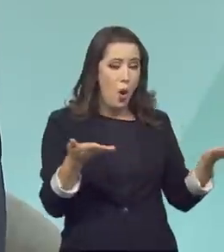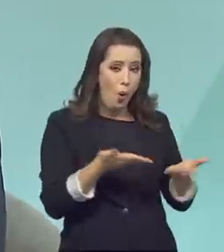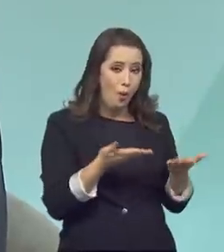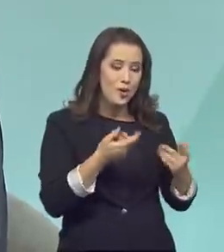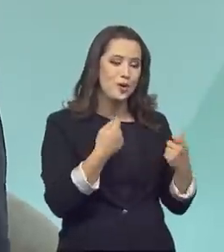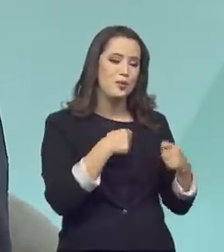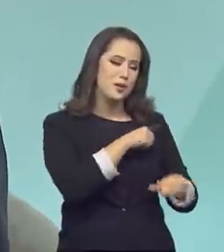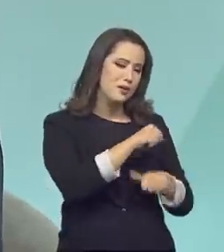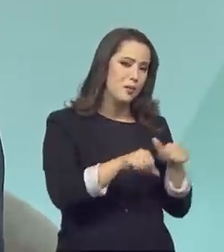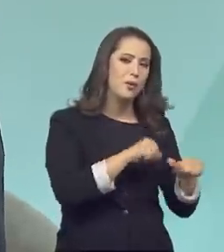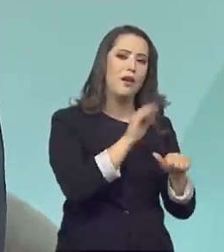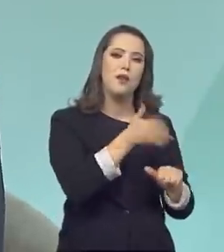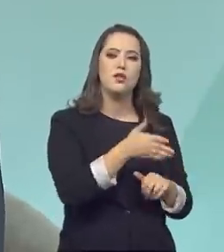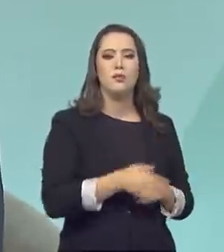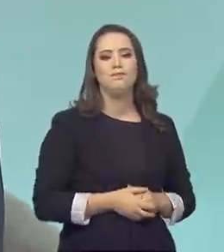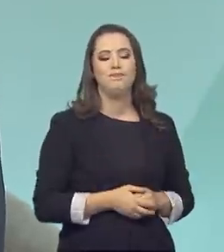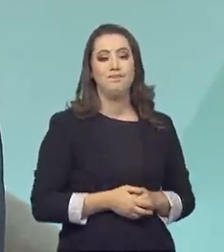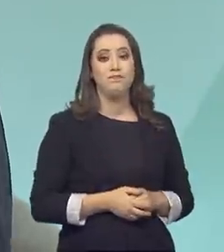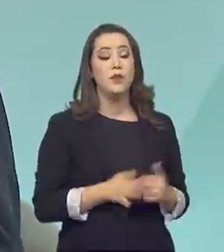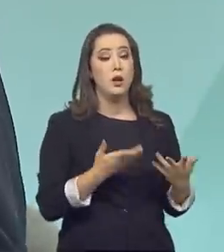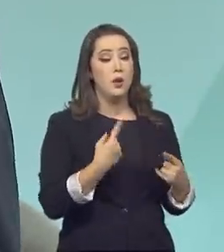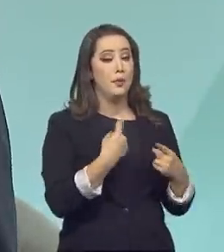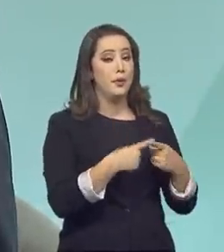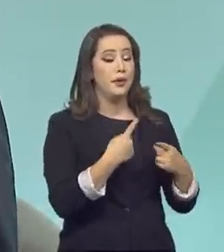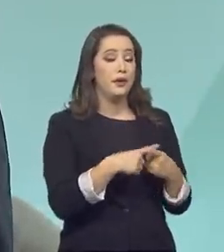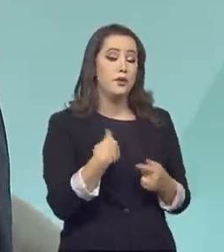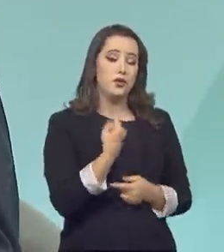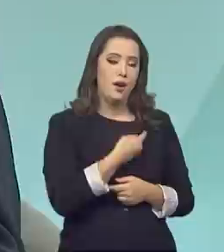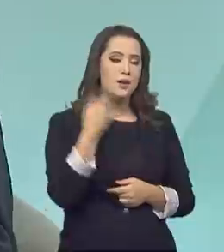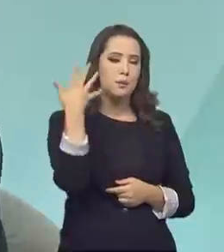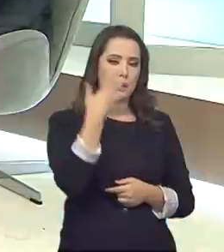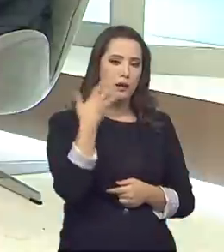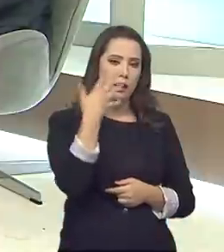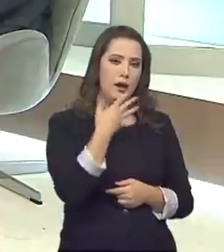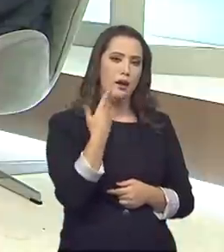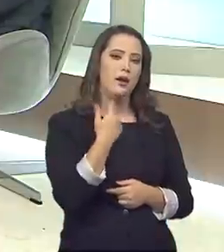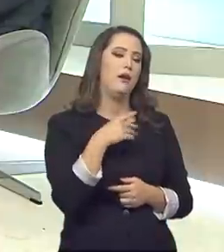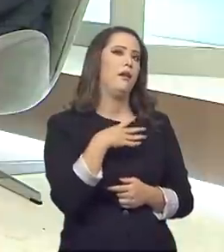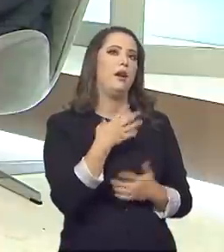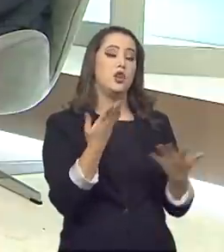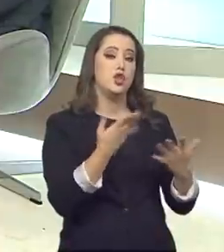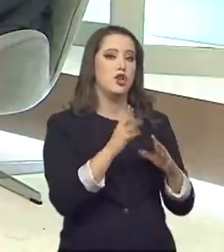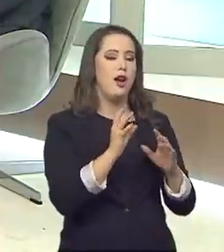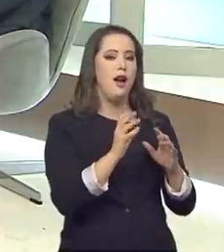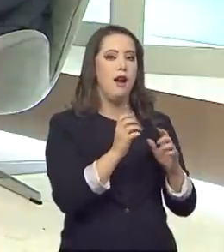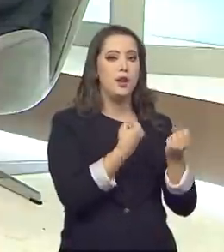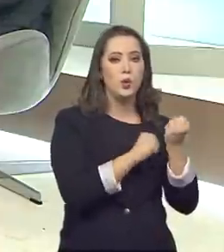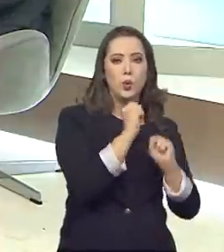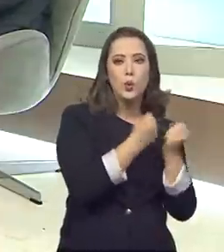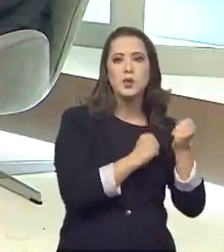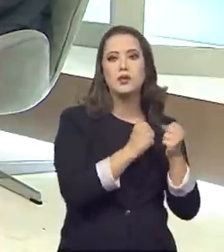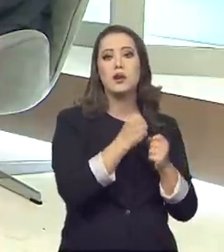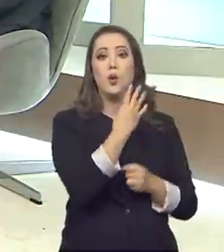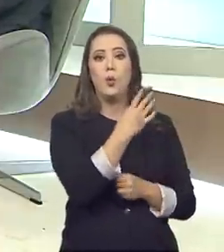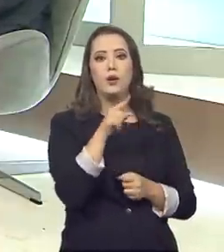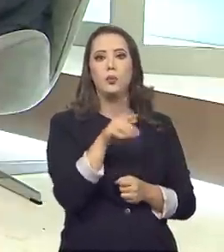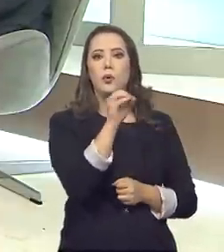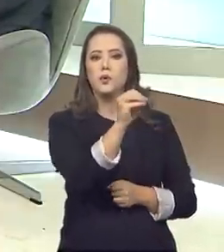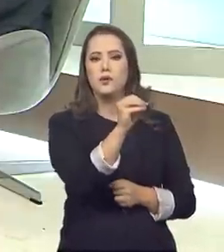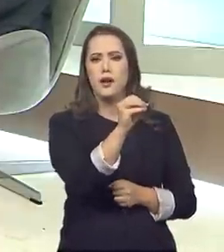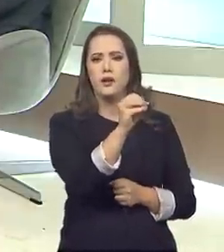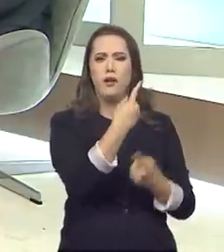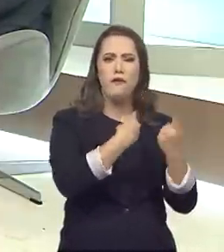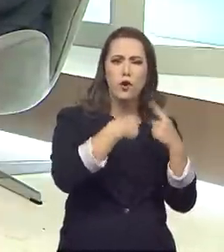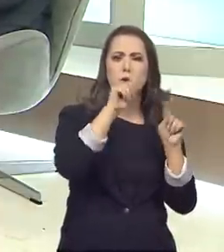modernização, uma nova forma de atuar pelos fatores que eu já citei aqui, de indústria 4.0, tecnologia da informação, mas também da